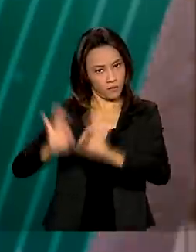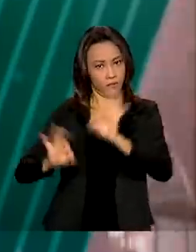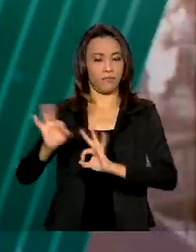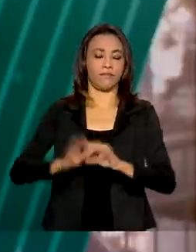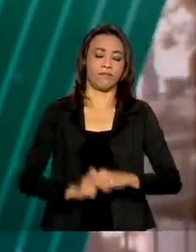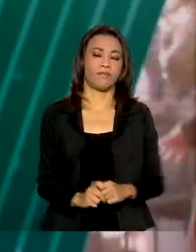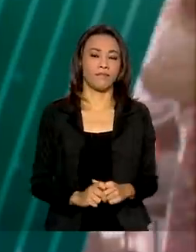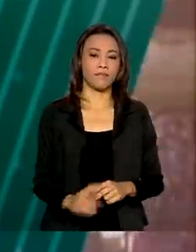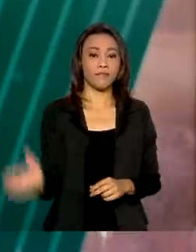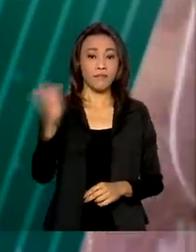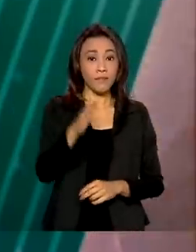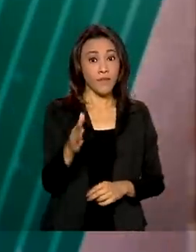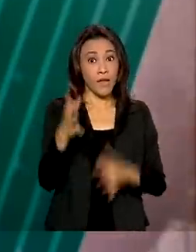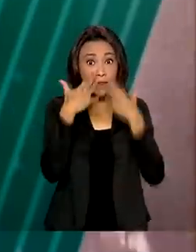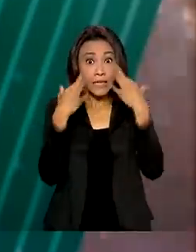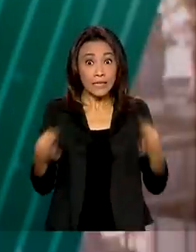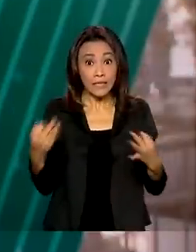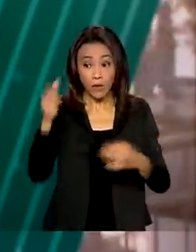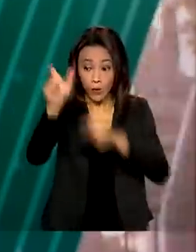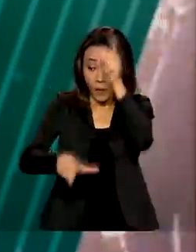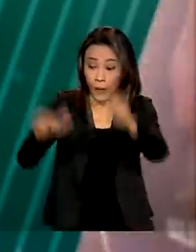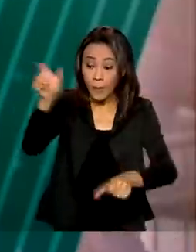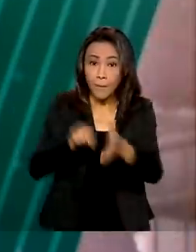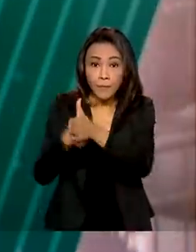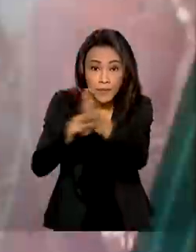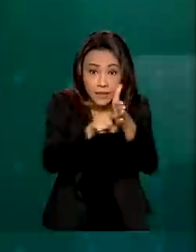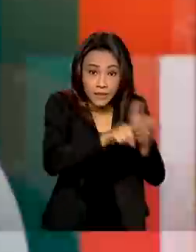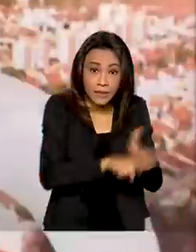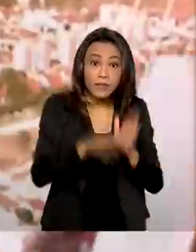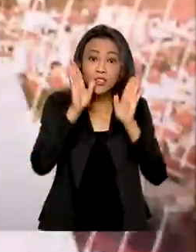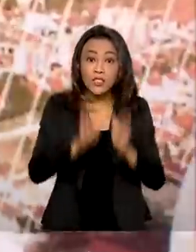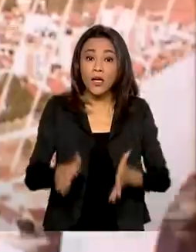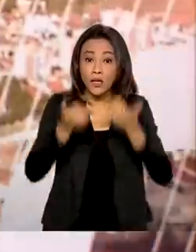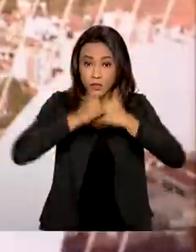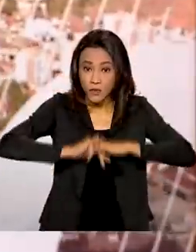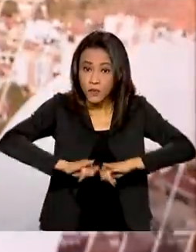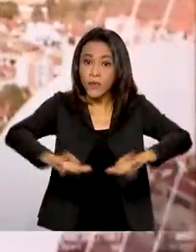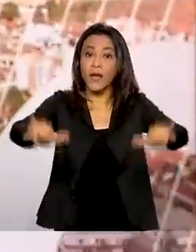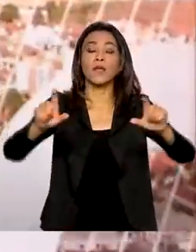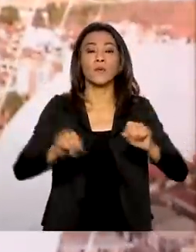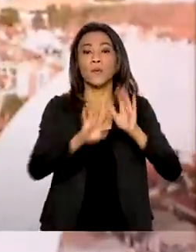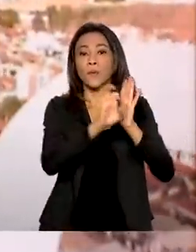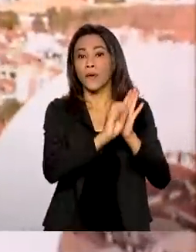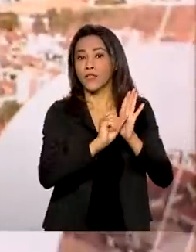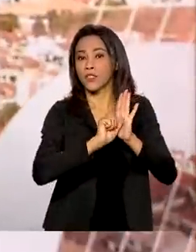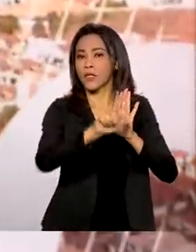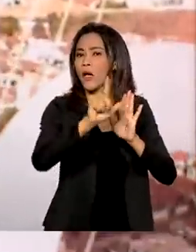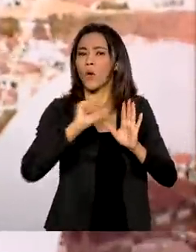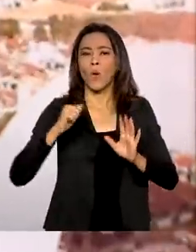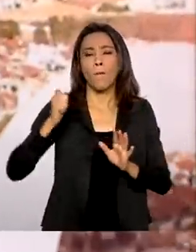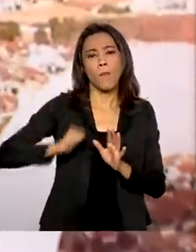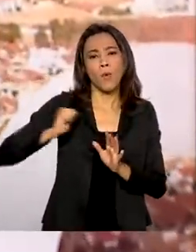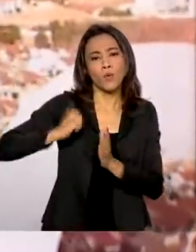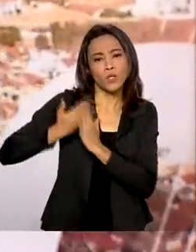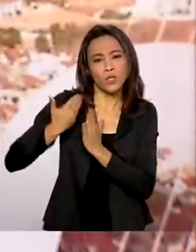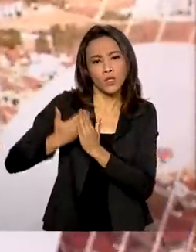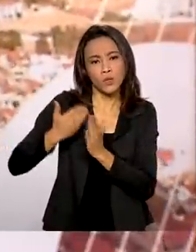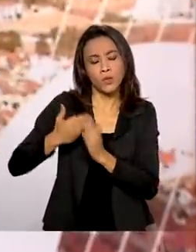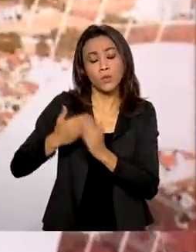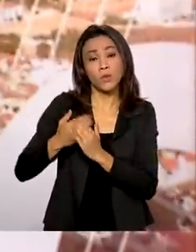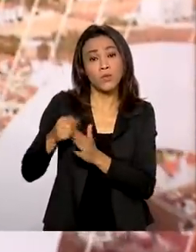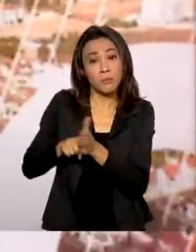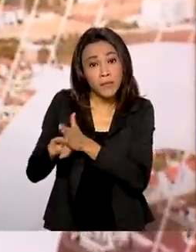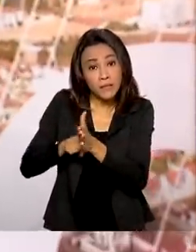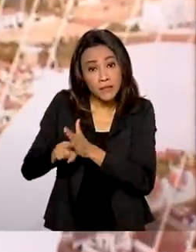E atenção, pesquisadores! Foi publicado no Diário Oficial da União o edital para Bolsas de Pesquisas do CNPq, o